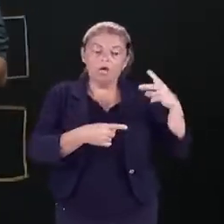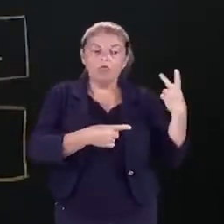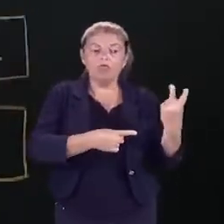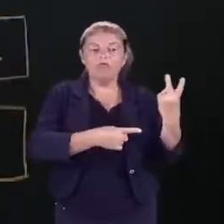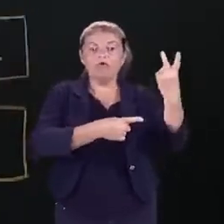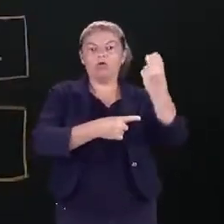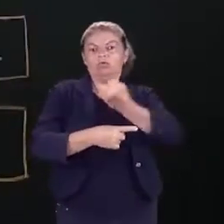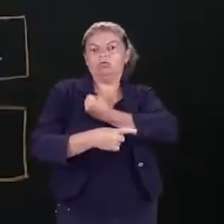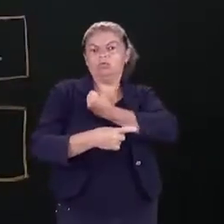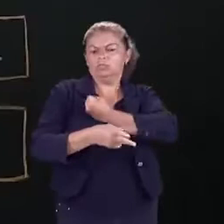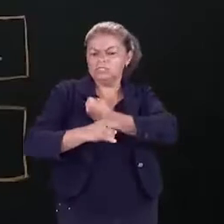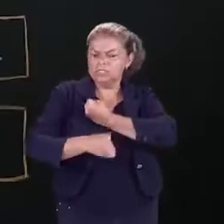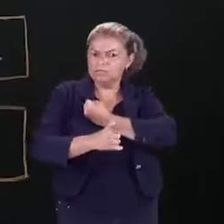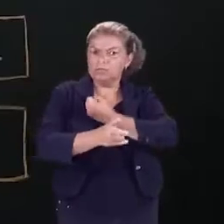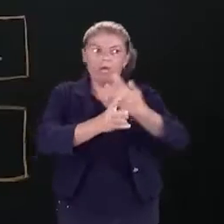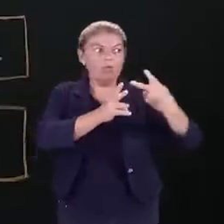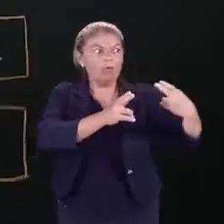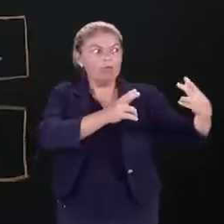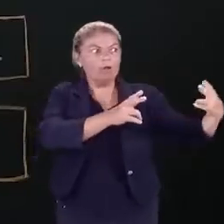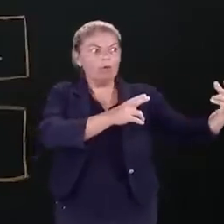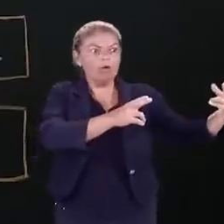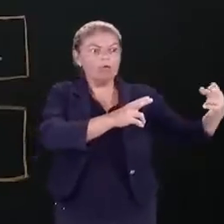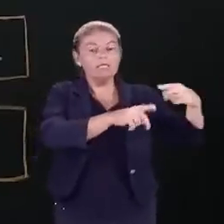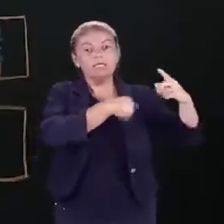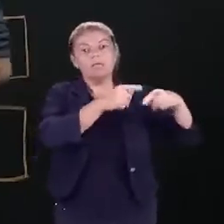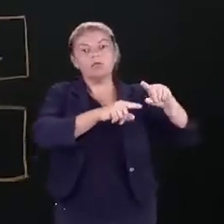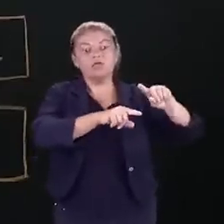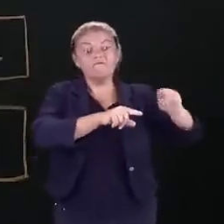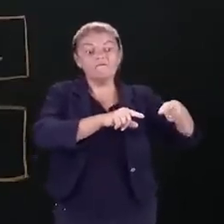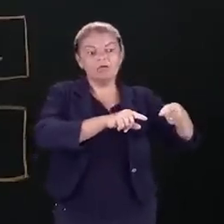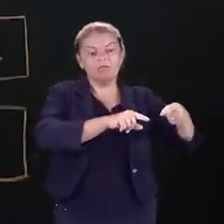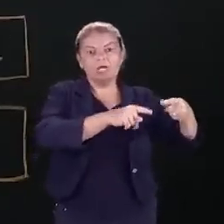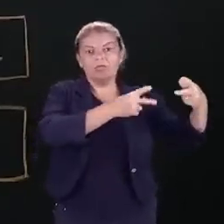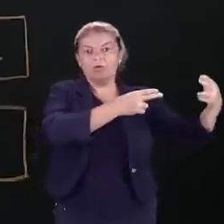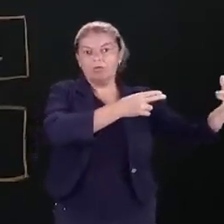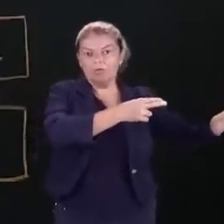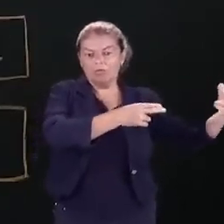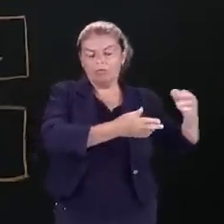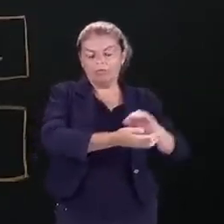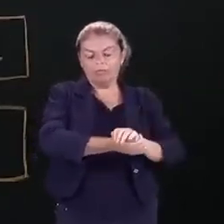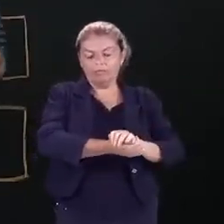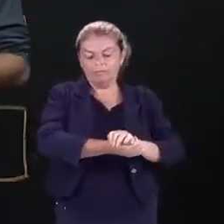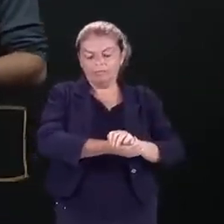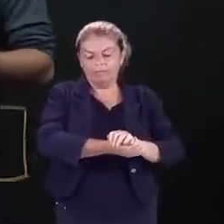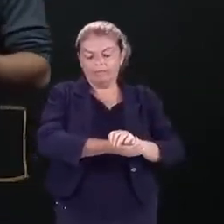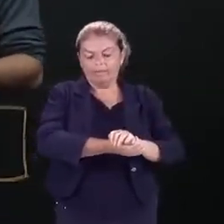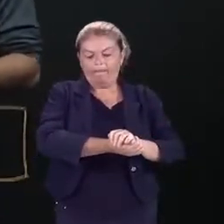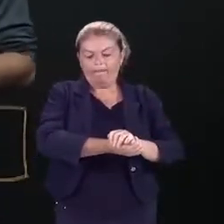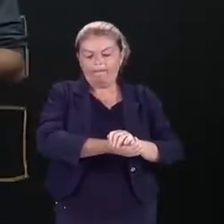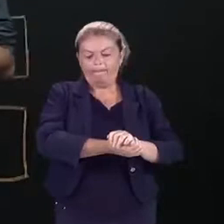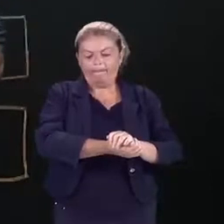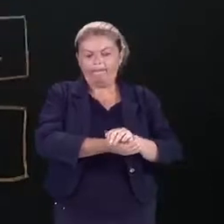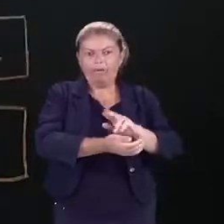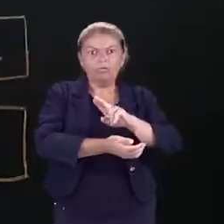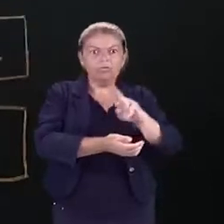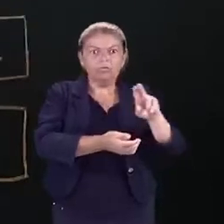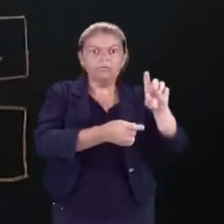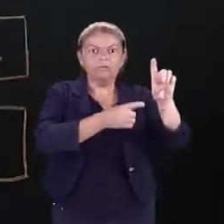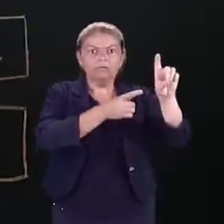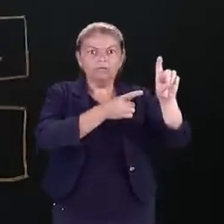valor numérico que sempre se repete após a vírgula. Esse númerozinho aqui, ele é chamado de dízima